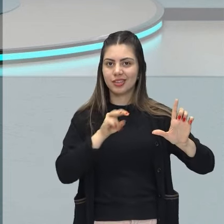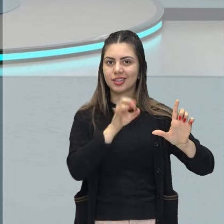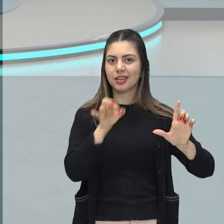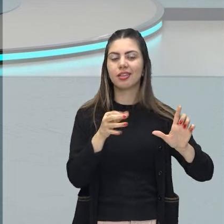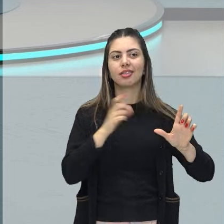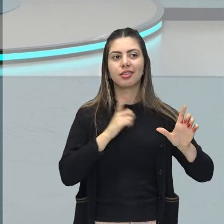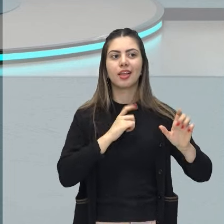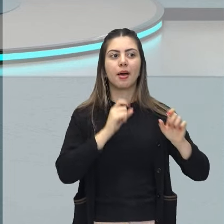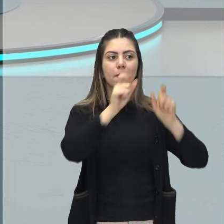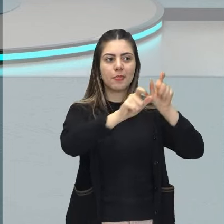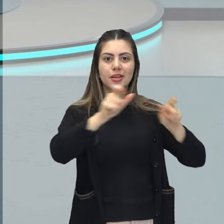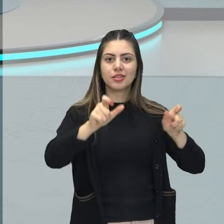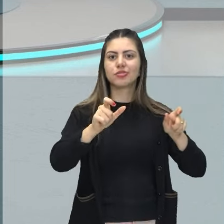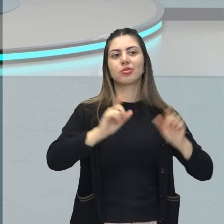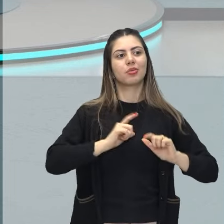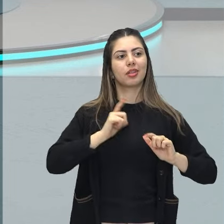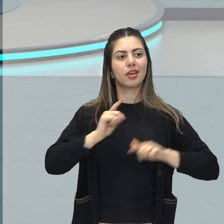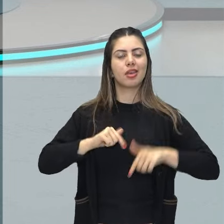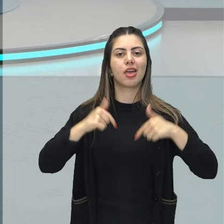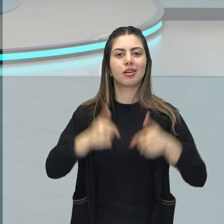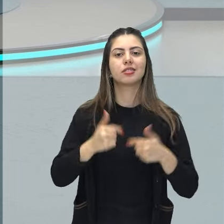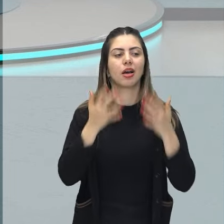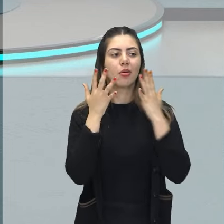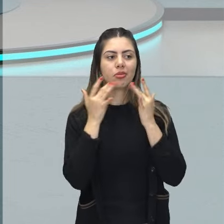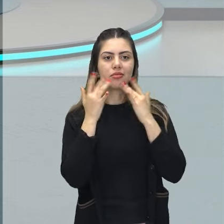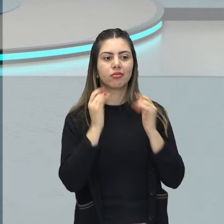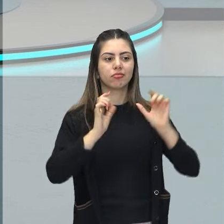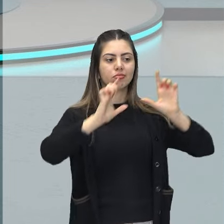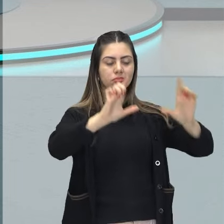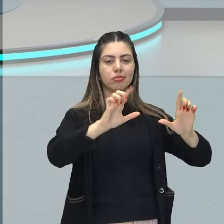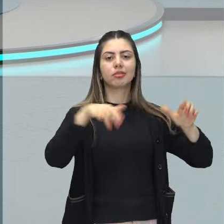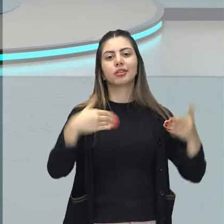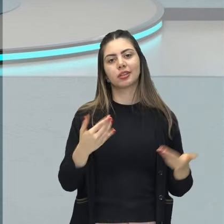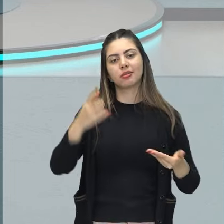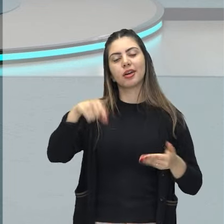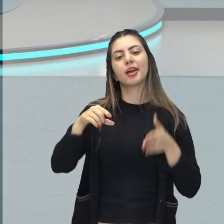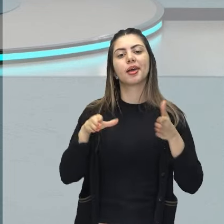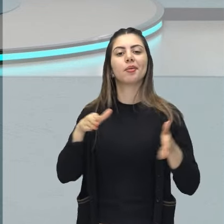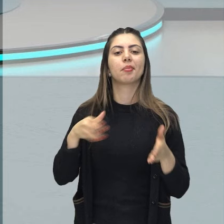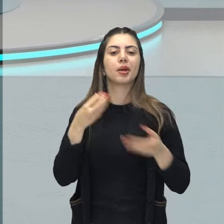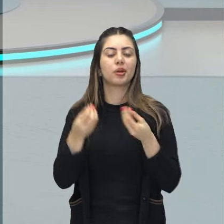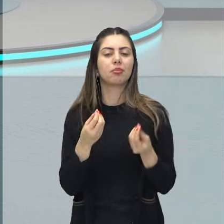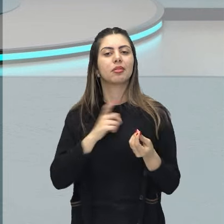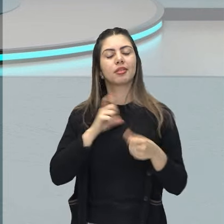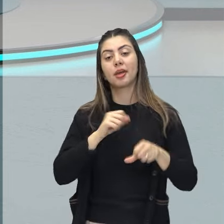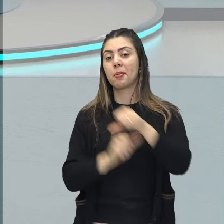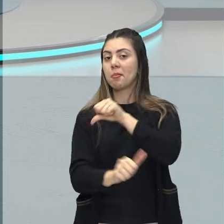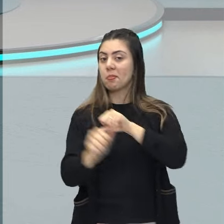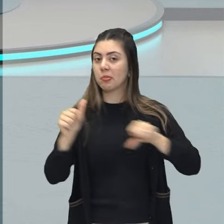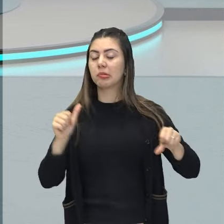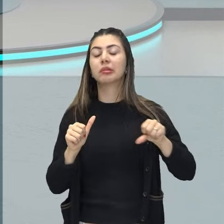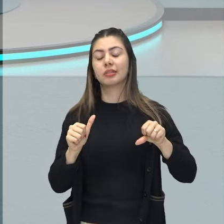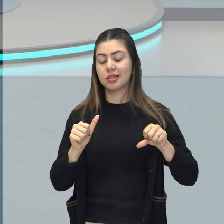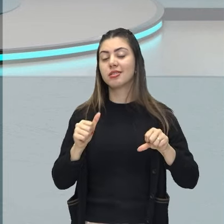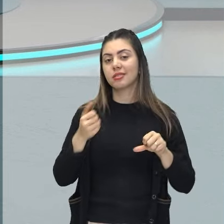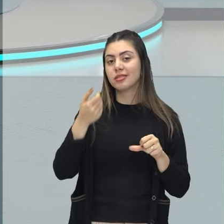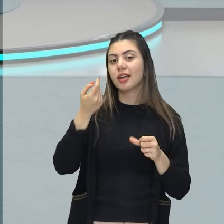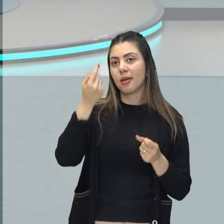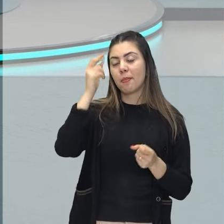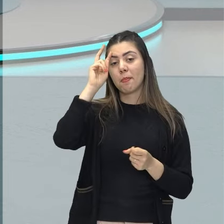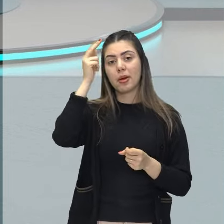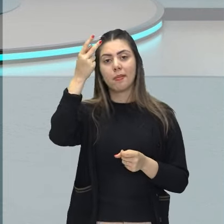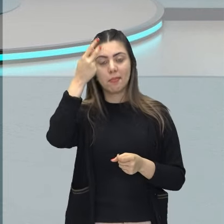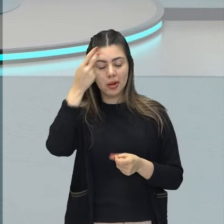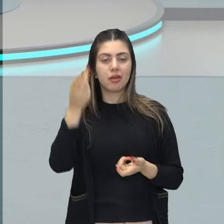atores, ver as ações. Então nós vamos ter um período também de mudanças, de pensamentos com a